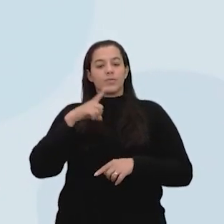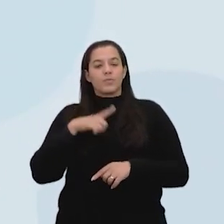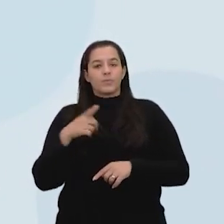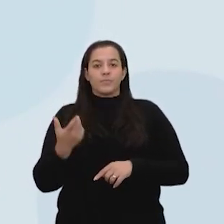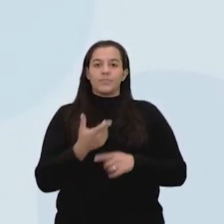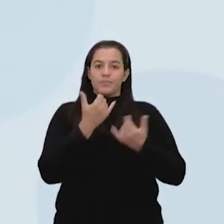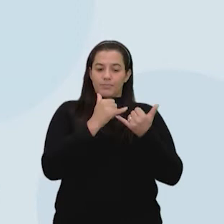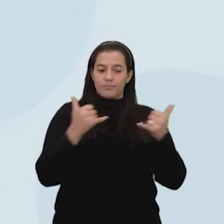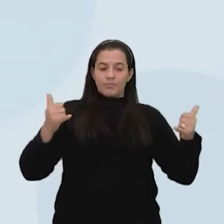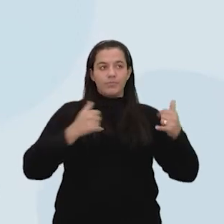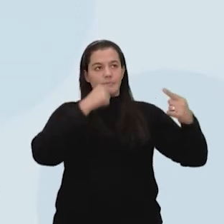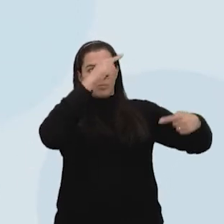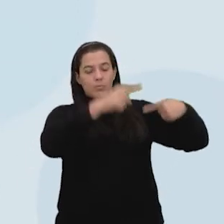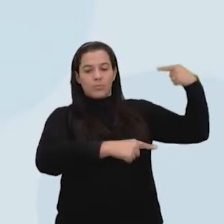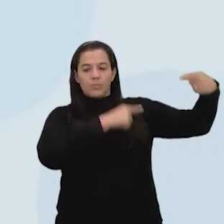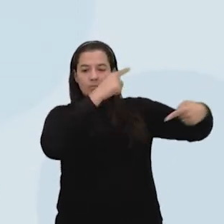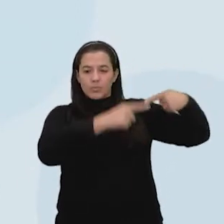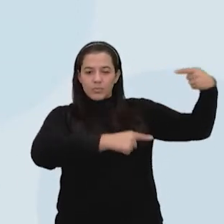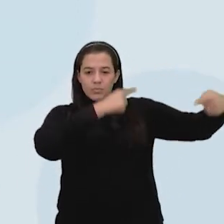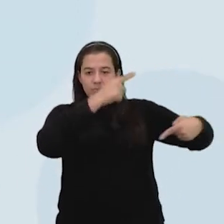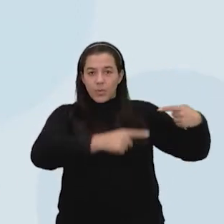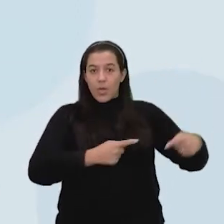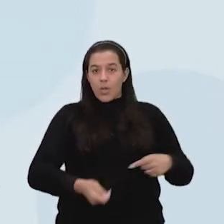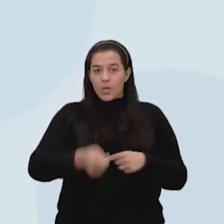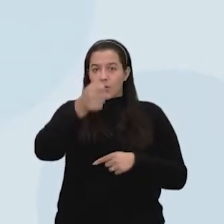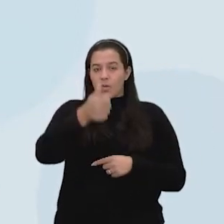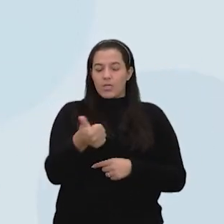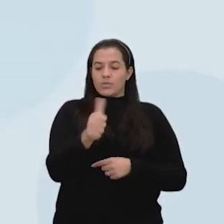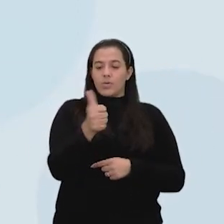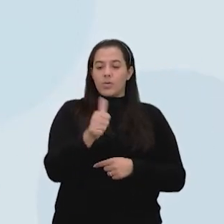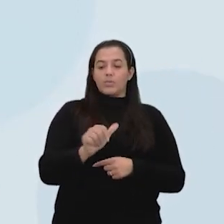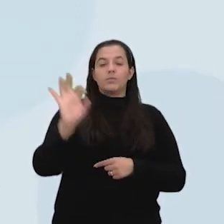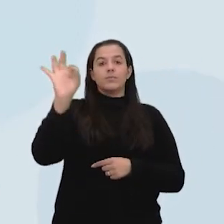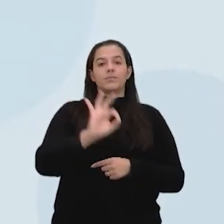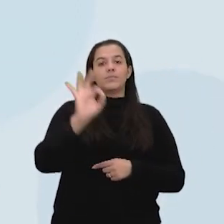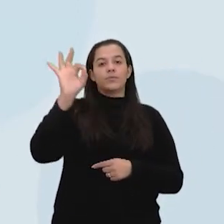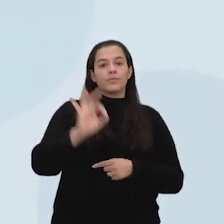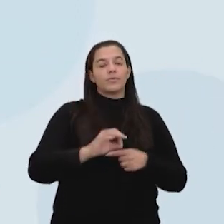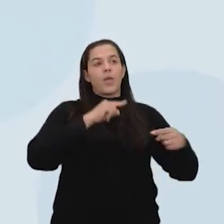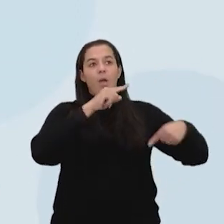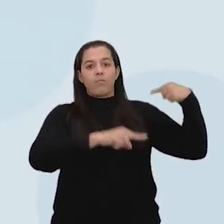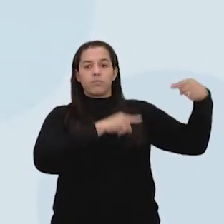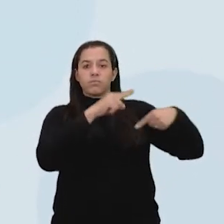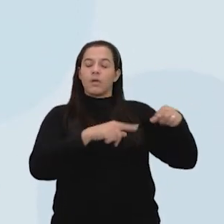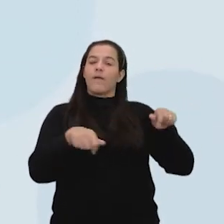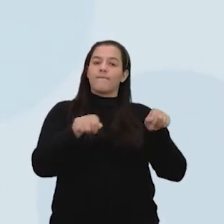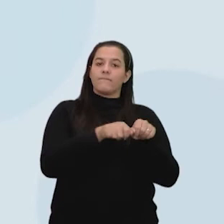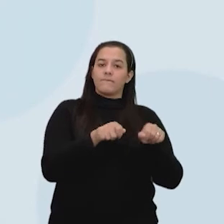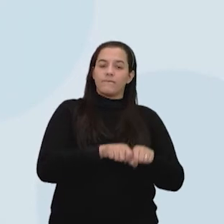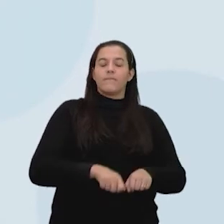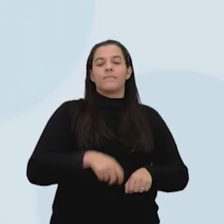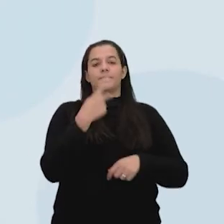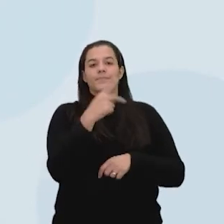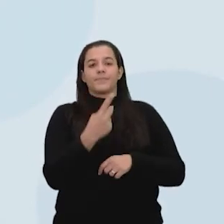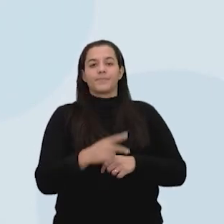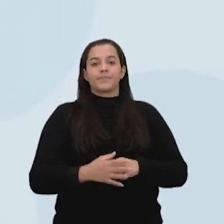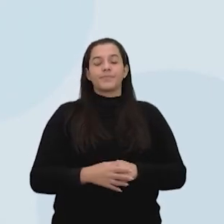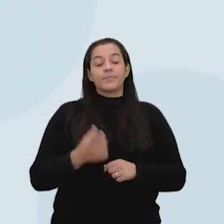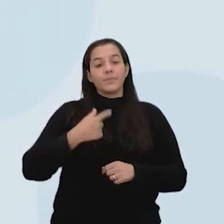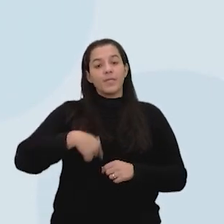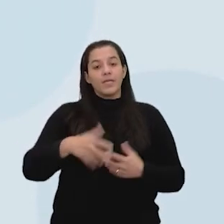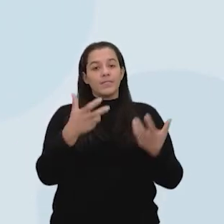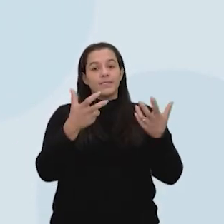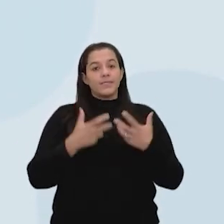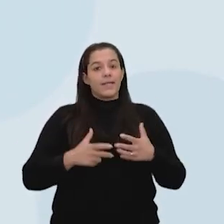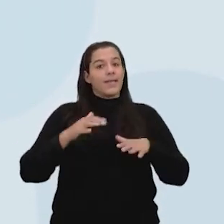a energia eólica responde hoje por quase 11% da geração de energia elétrica e a expectativa é